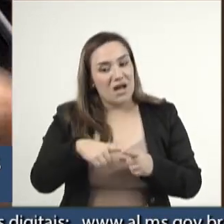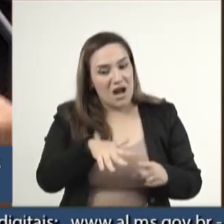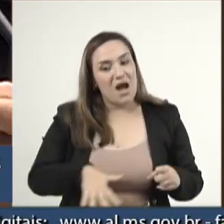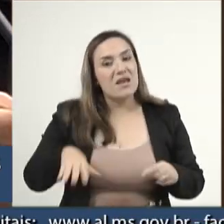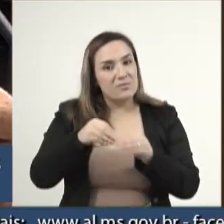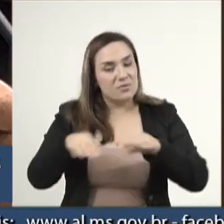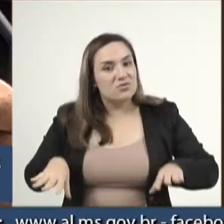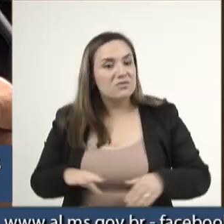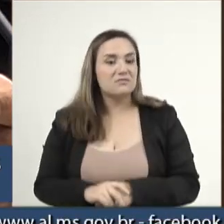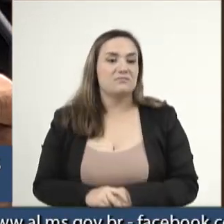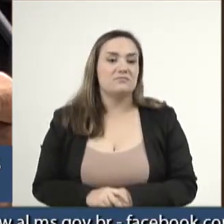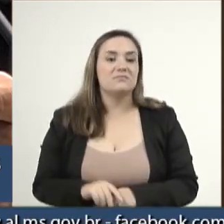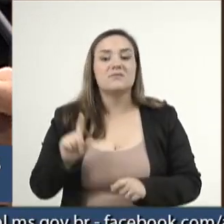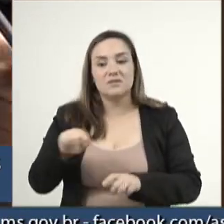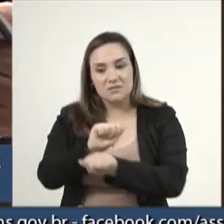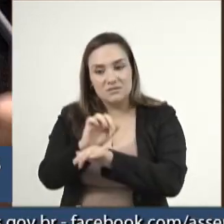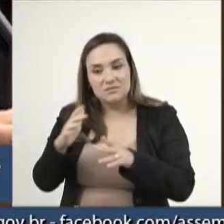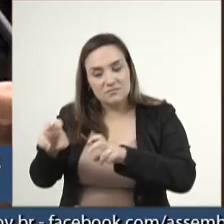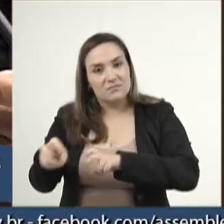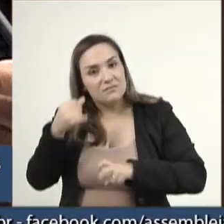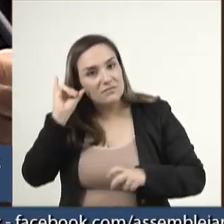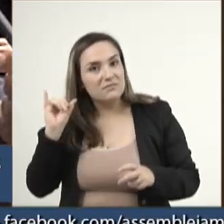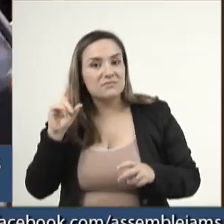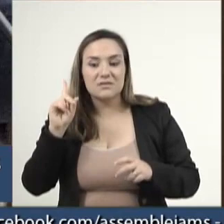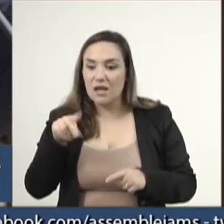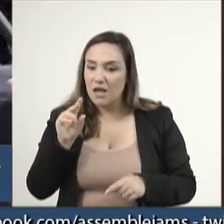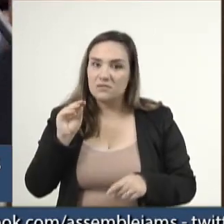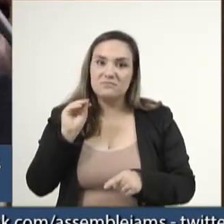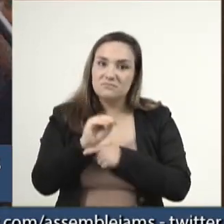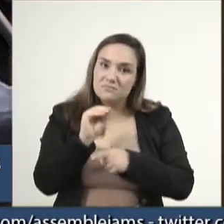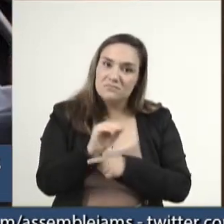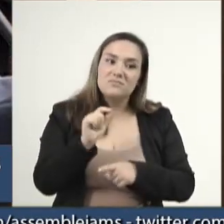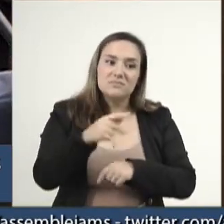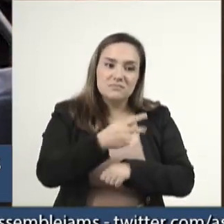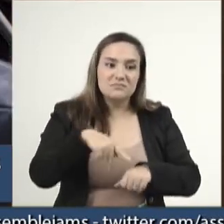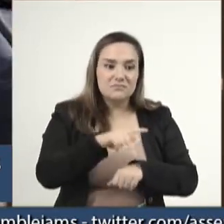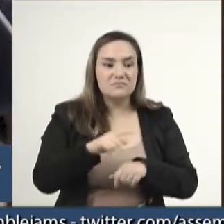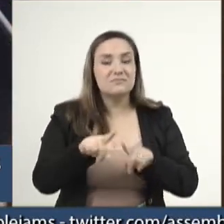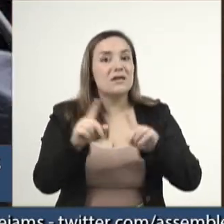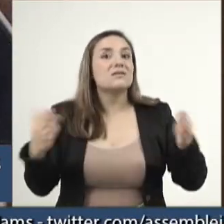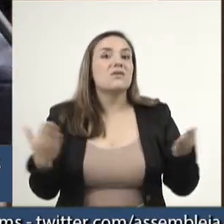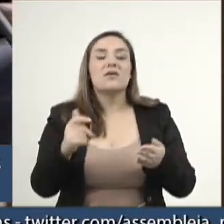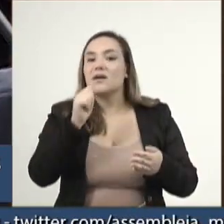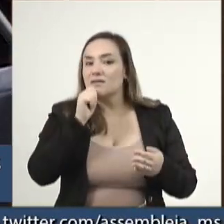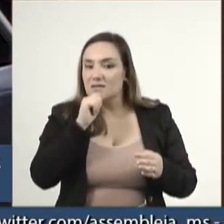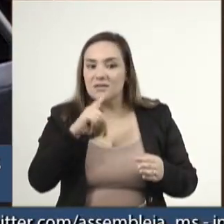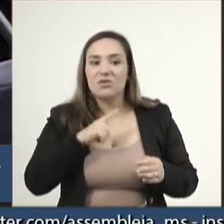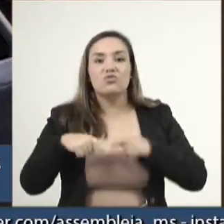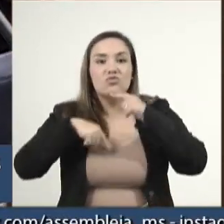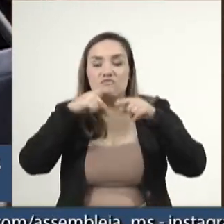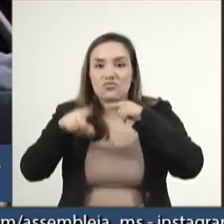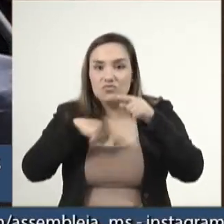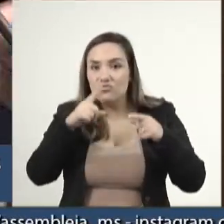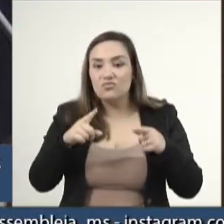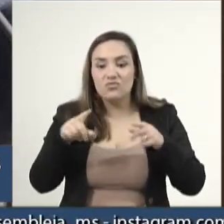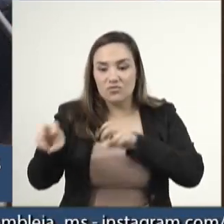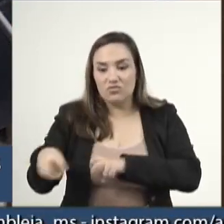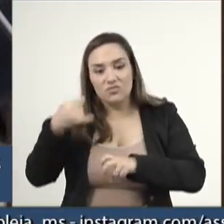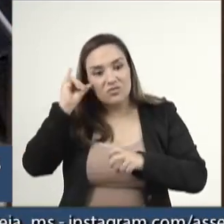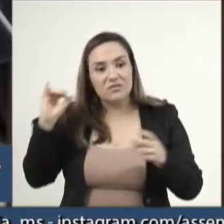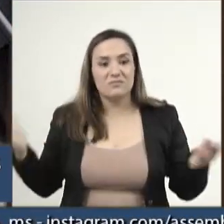é o setor do agronegócio que sustenta esse país. E nós ainda vivemos com uma insegurança jurídica no campo